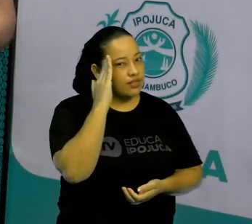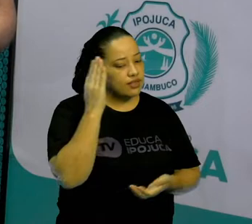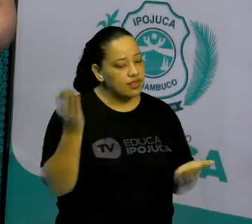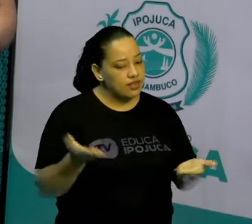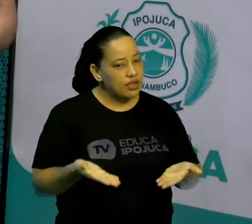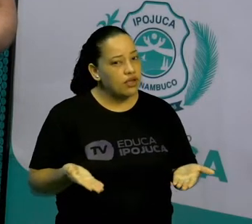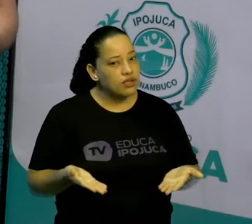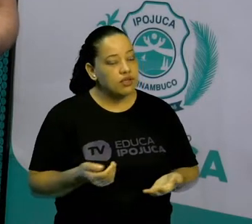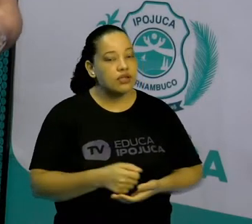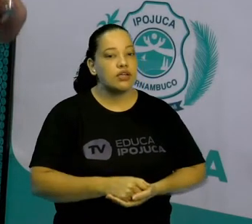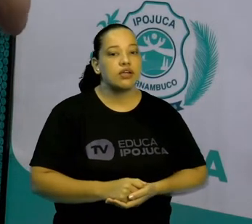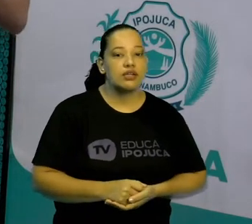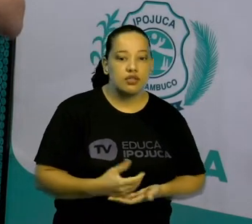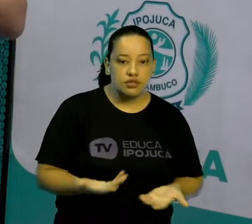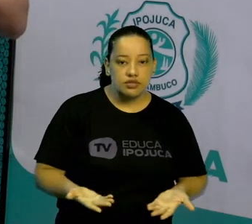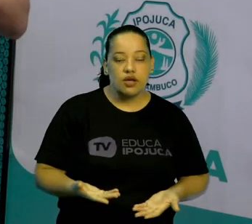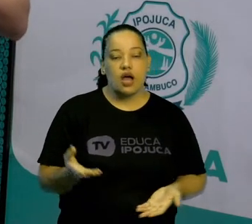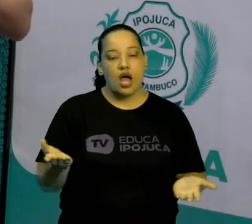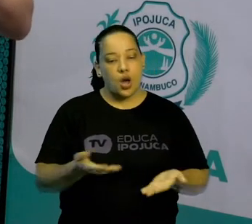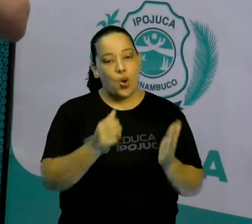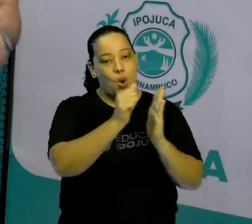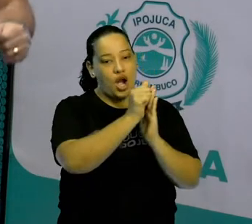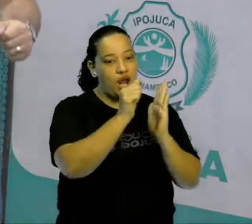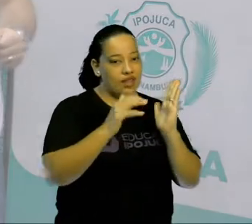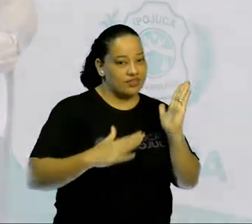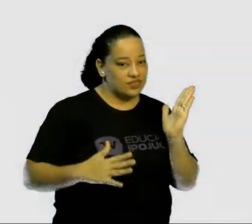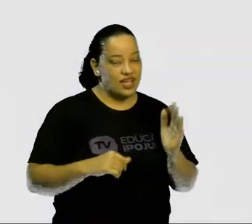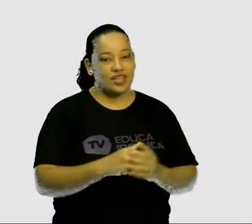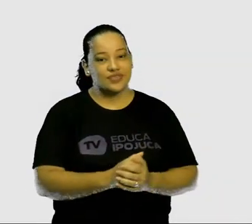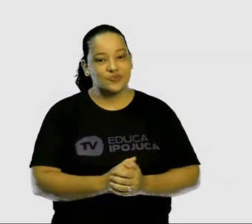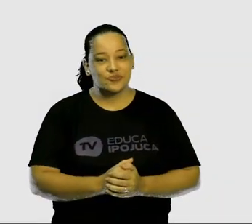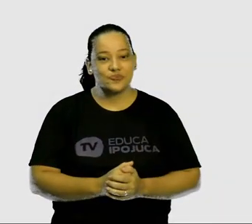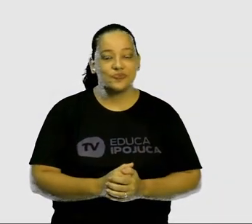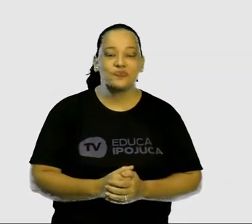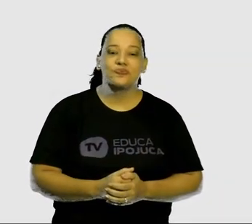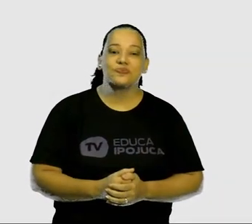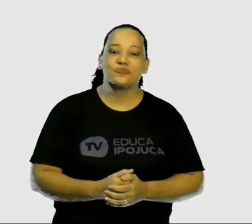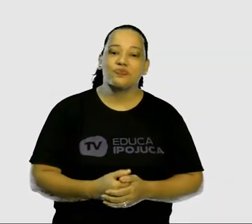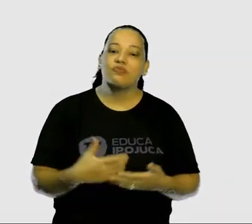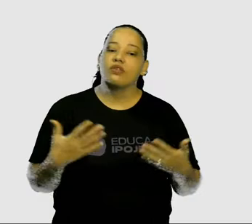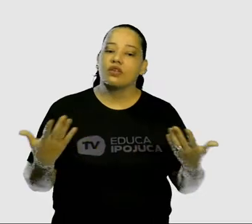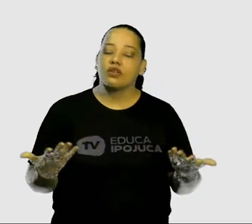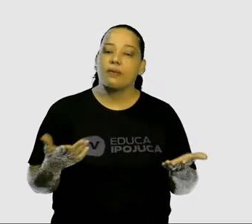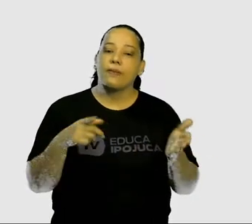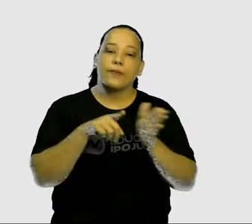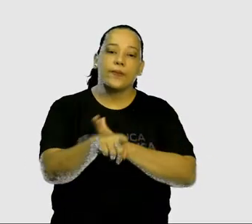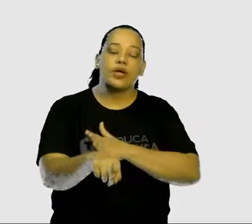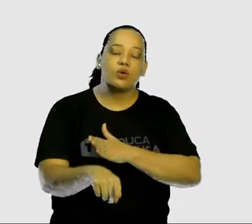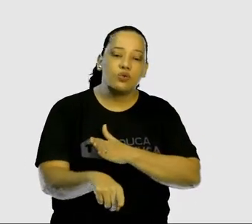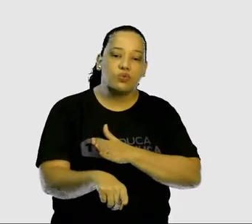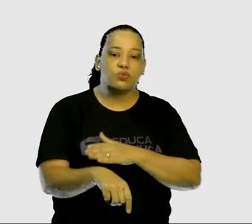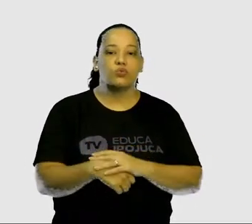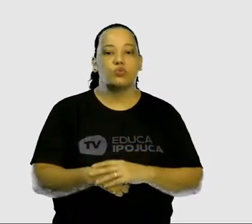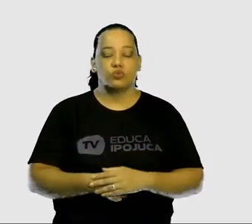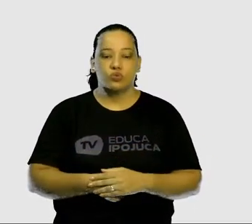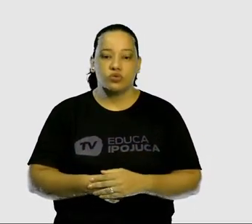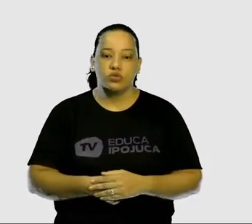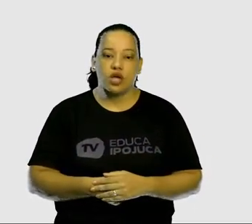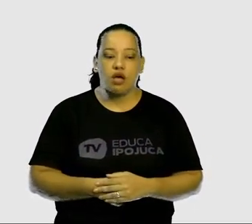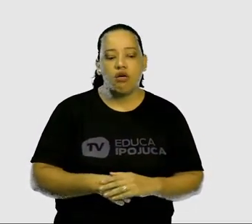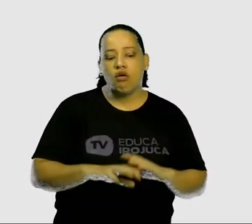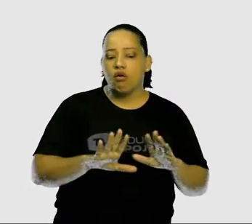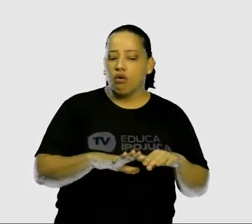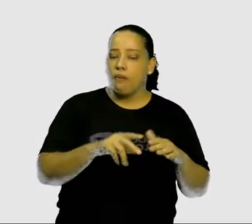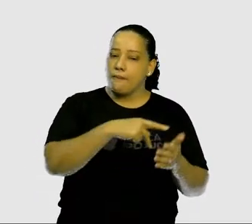Estão compreendendo? Vamos para uma atividade, então? Vamos lá. Qual foi o primeiro país europeu a